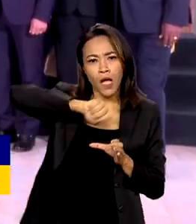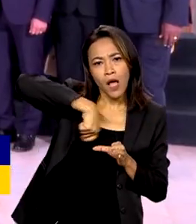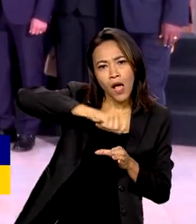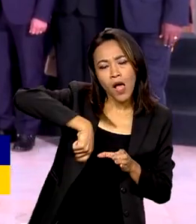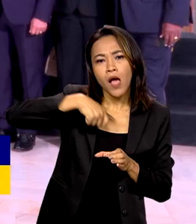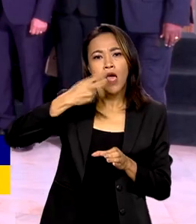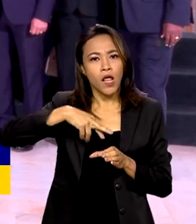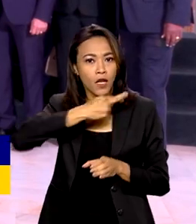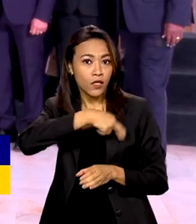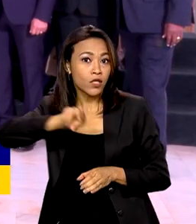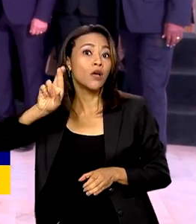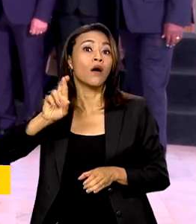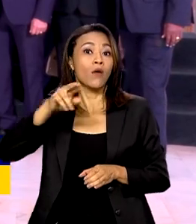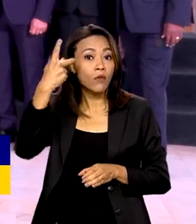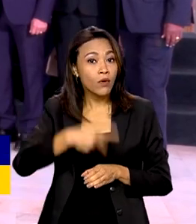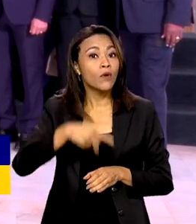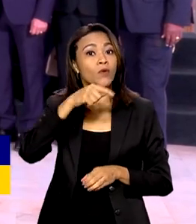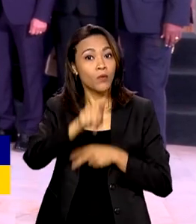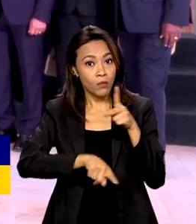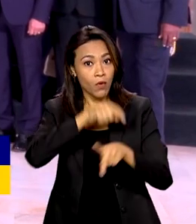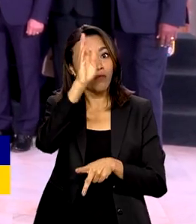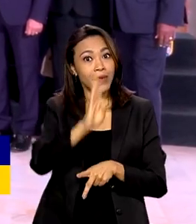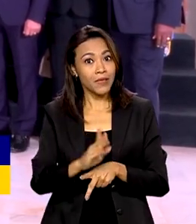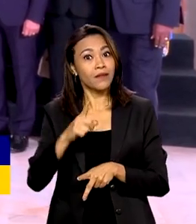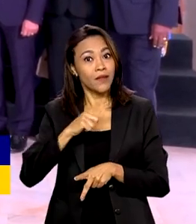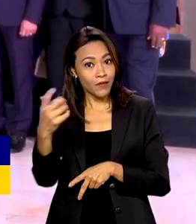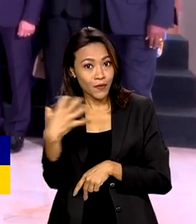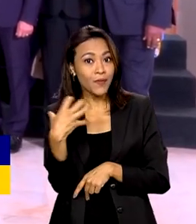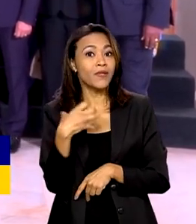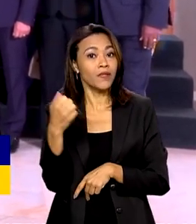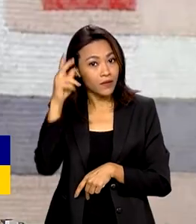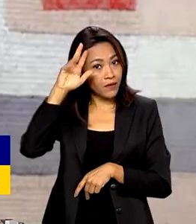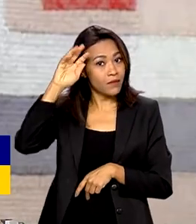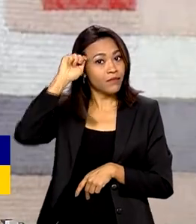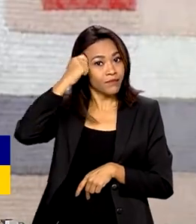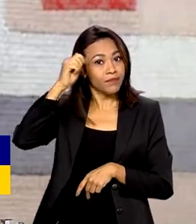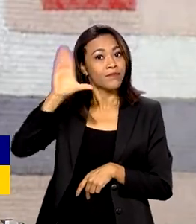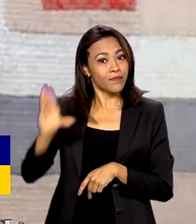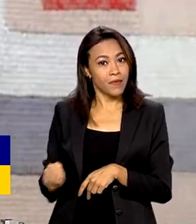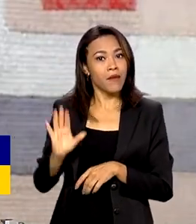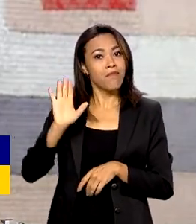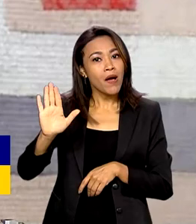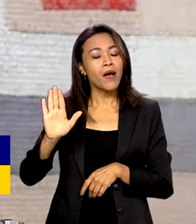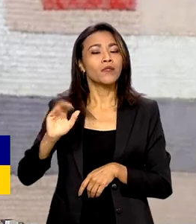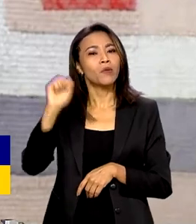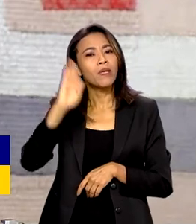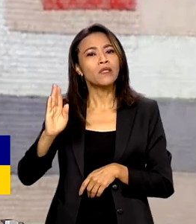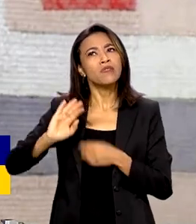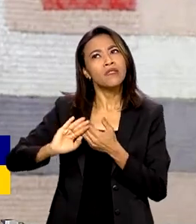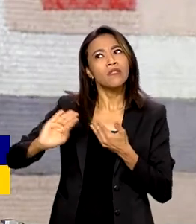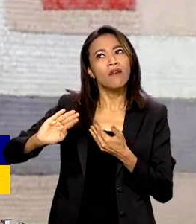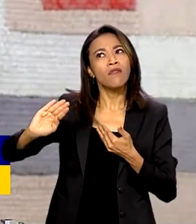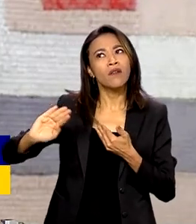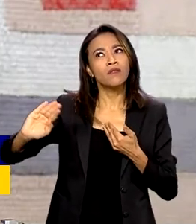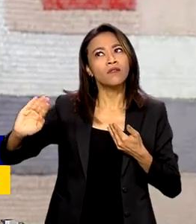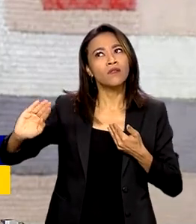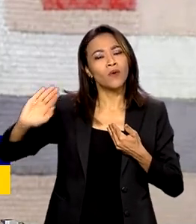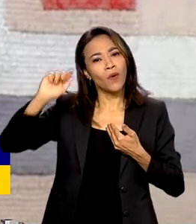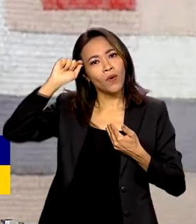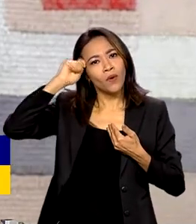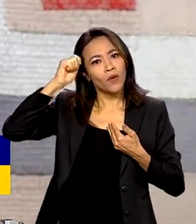vocabulário dos brasileiros. Mesmo com tantas coisas em comum, o Brasil se afastou do continente nos últimos anos.